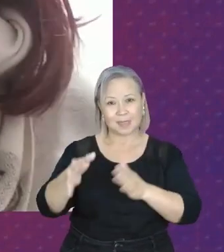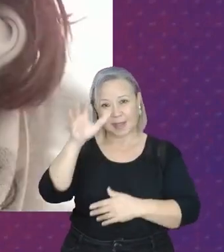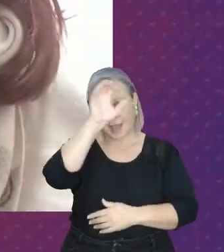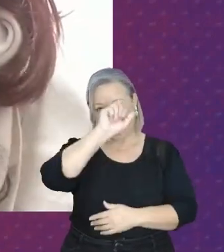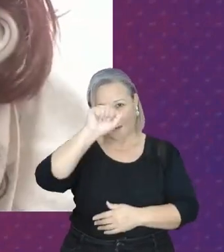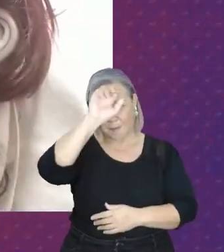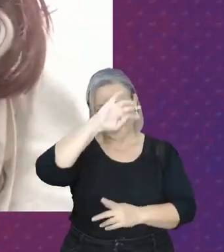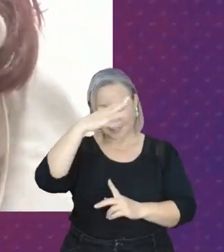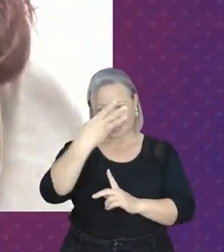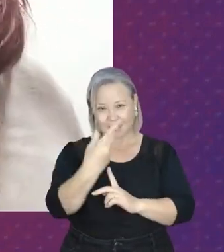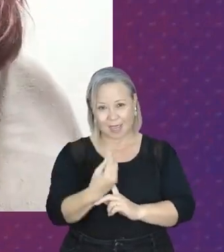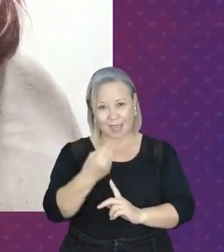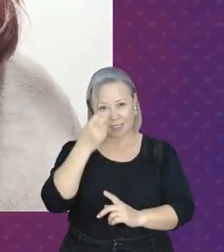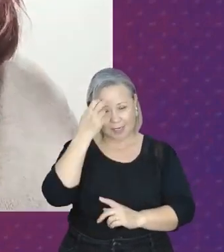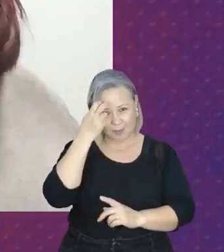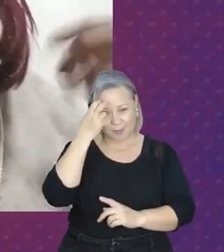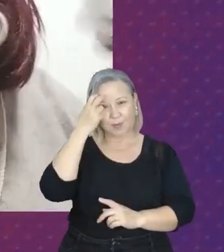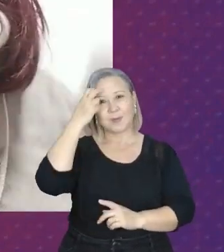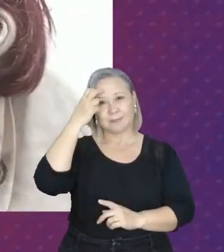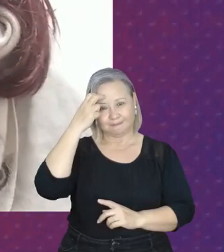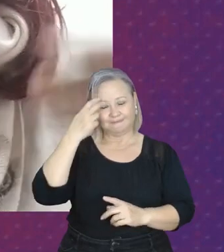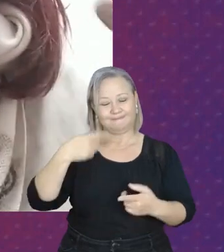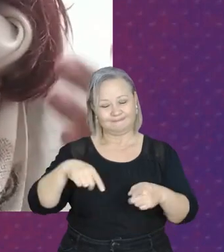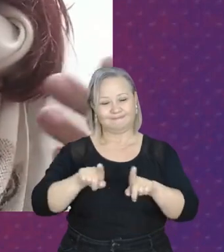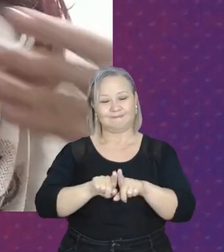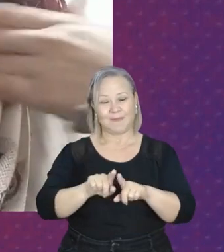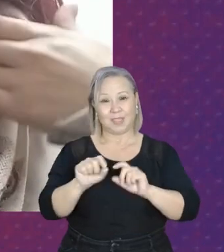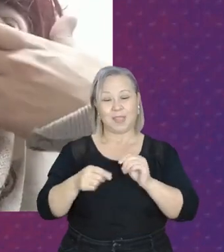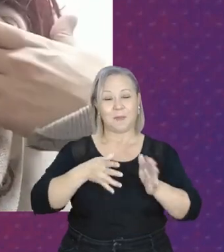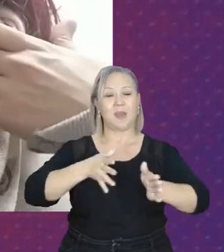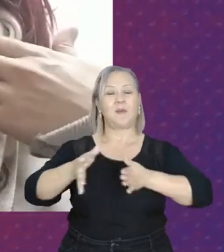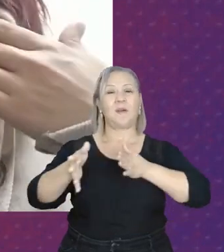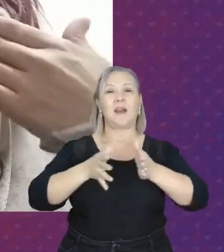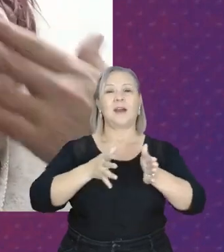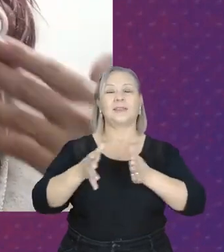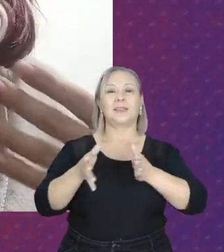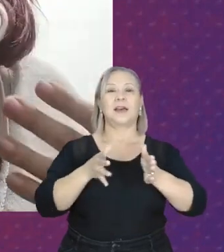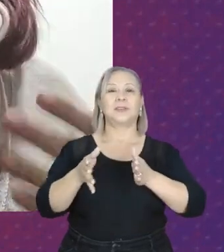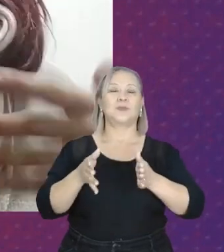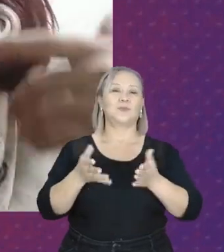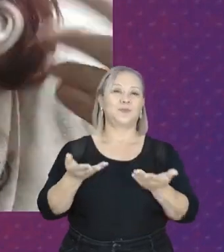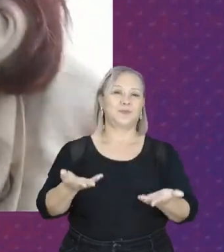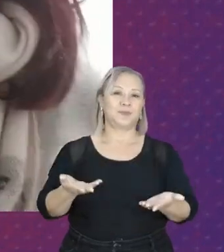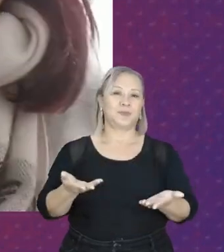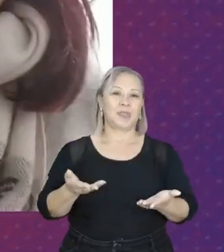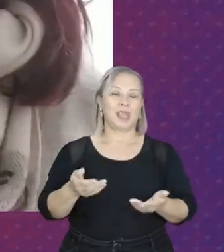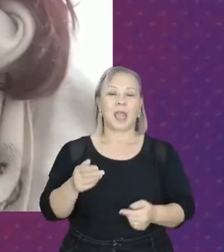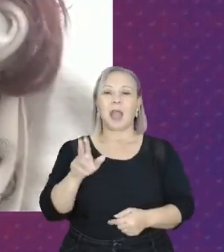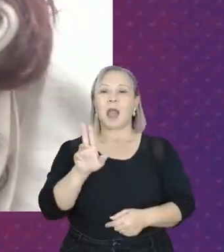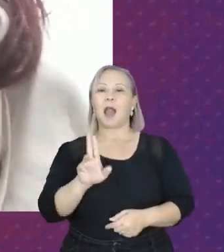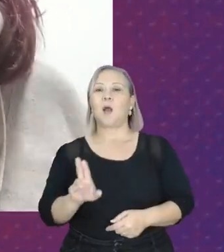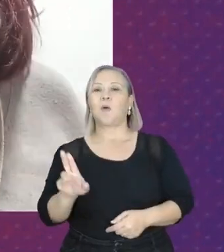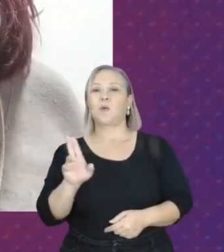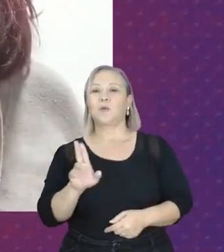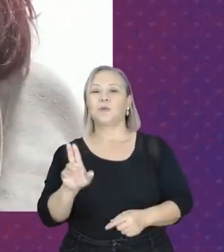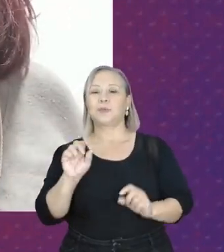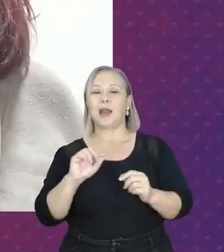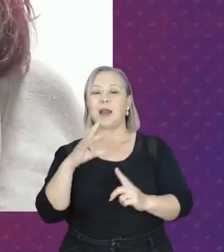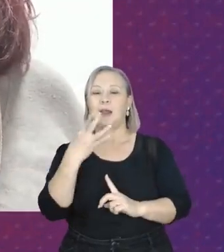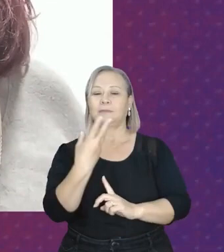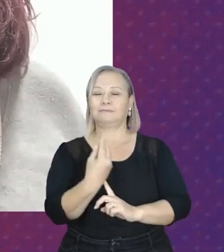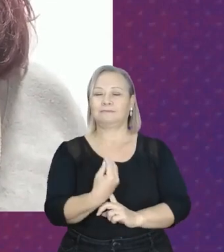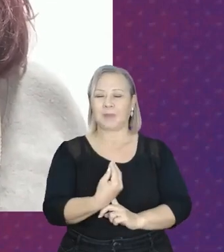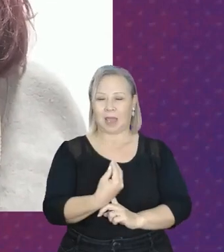arte e da cultura e também um acesso ao usufruir da arte